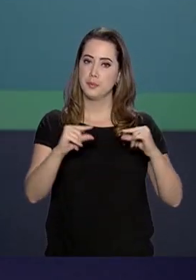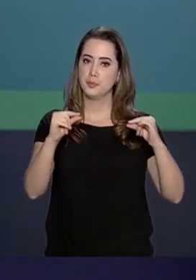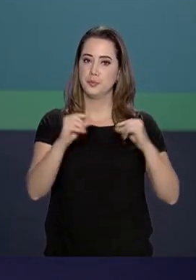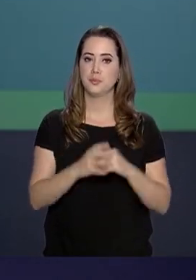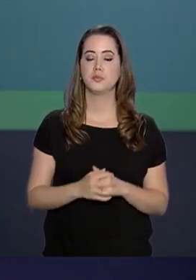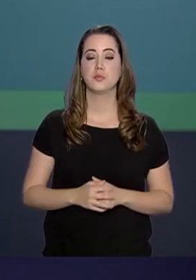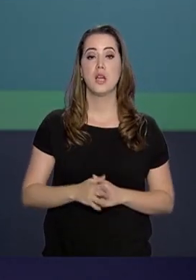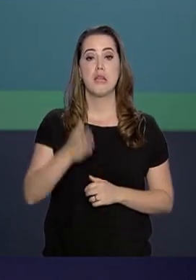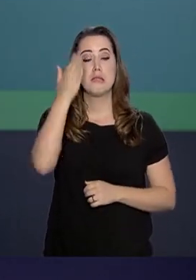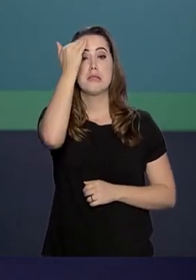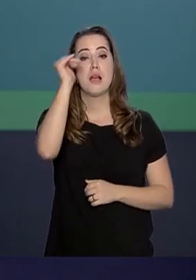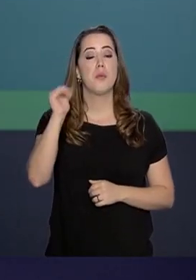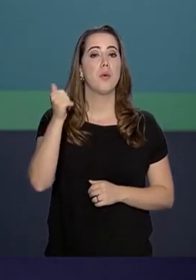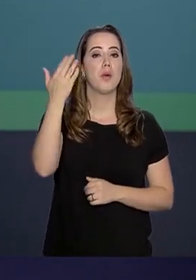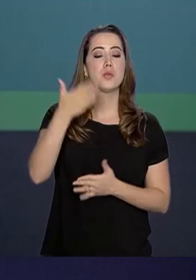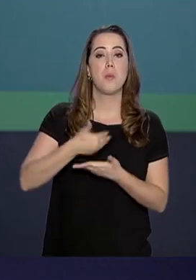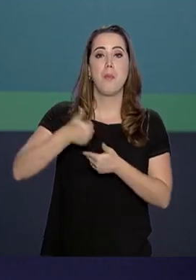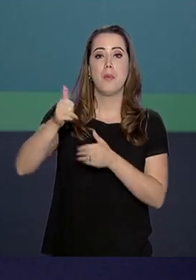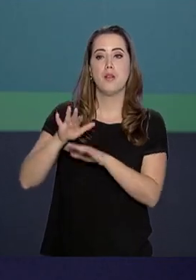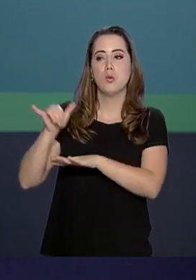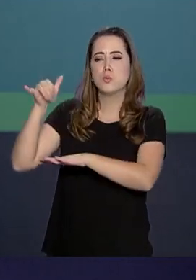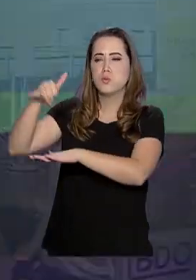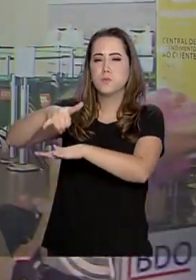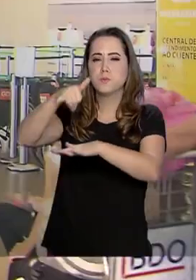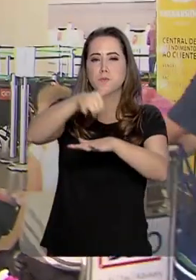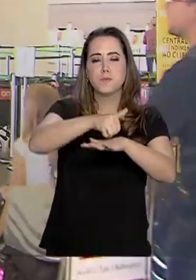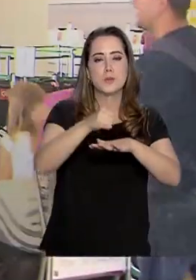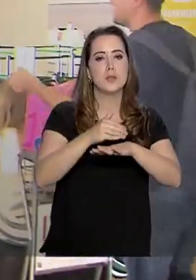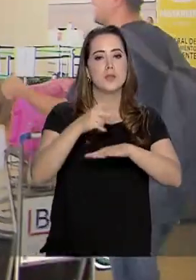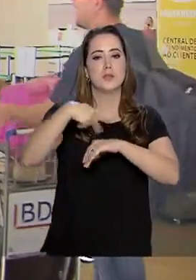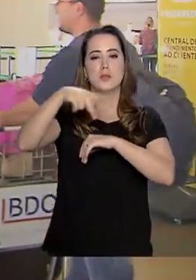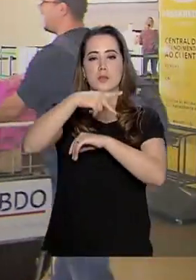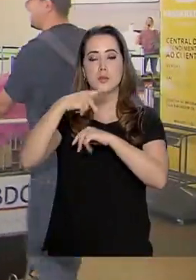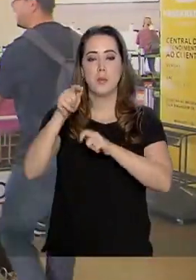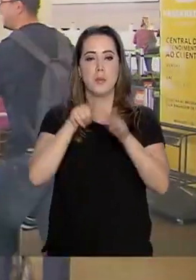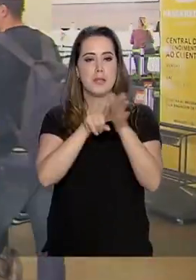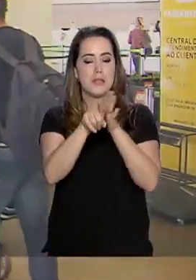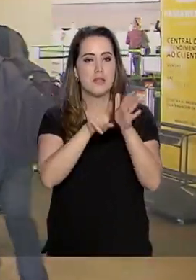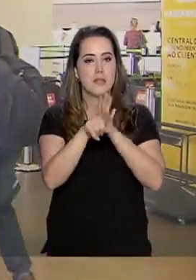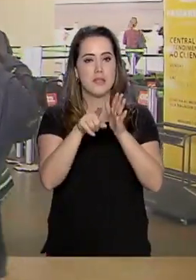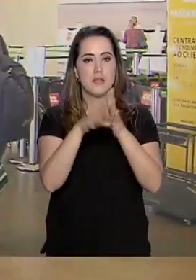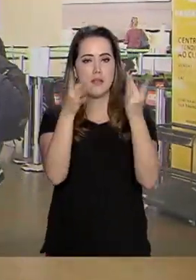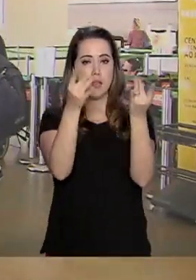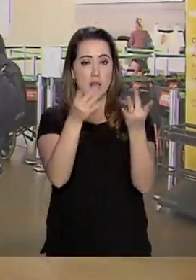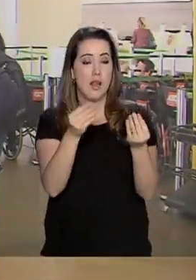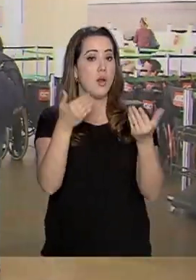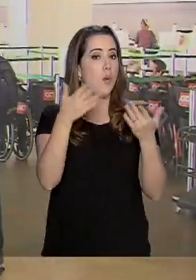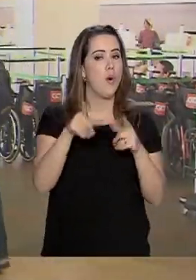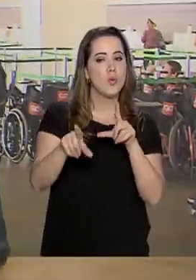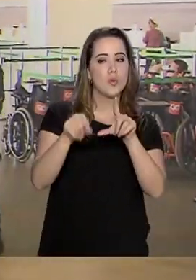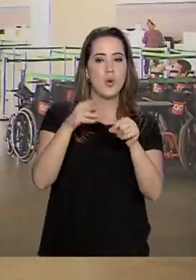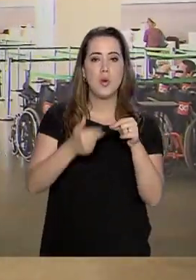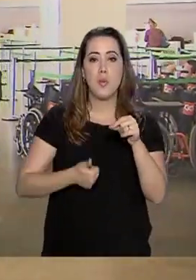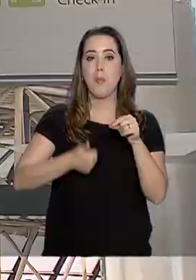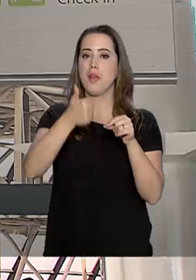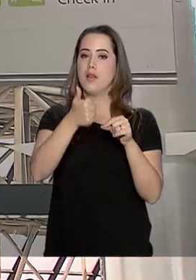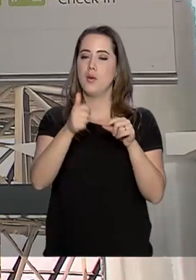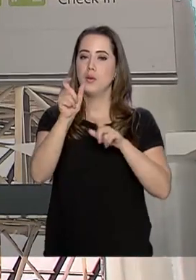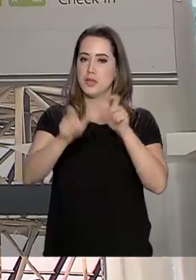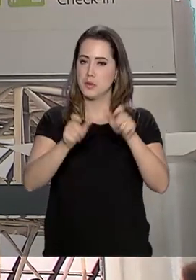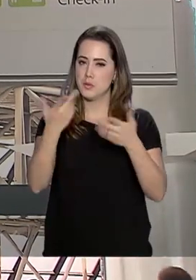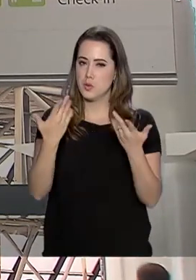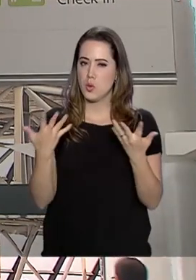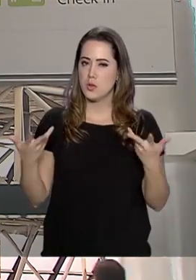Saiba quais são os melhores aeroportos do país. Pesquisa feita com passageiros destaca os preferidos do público, em